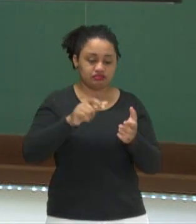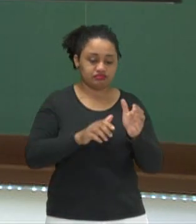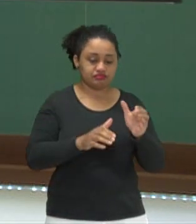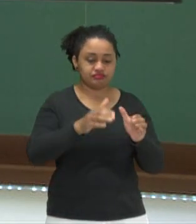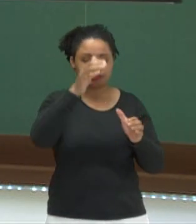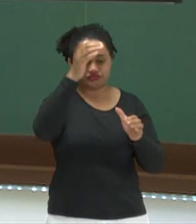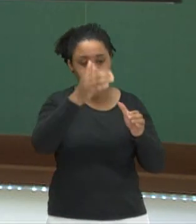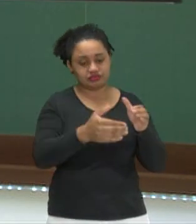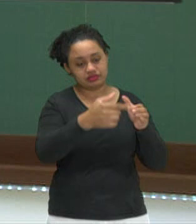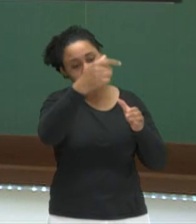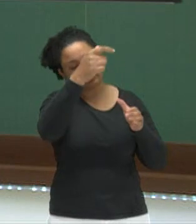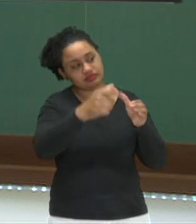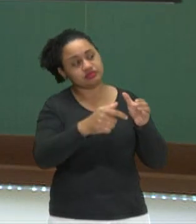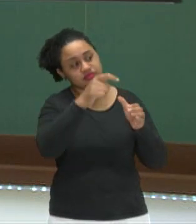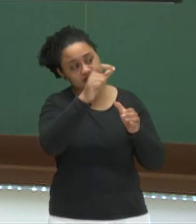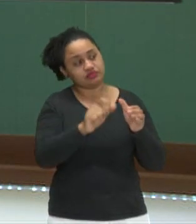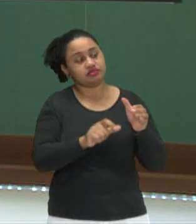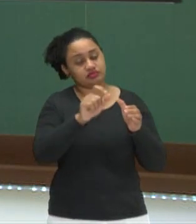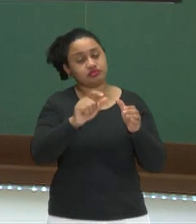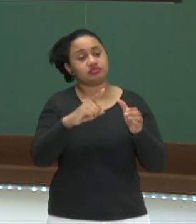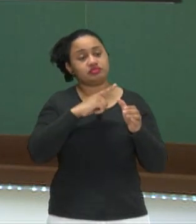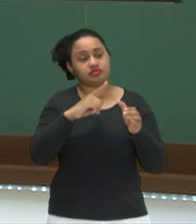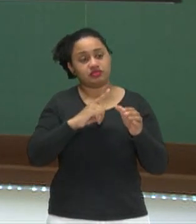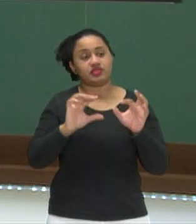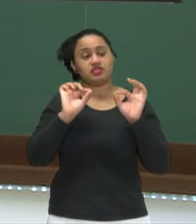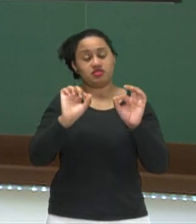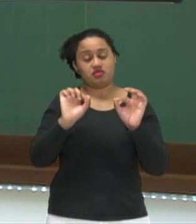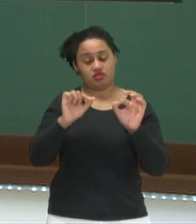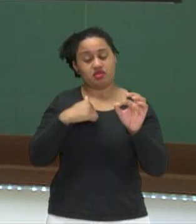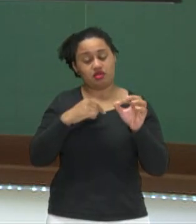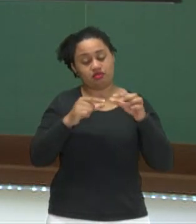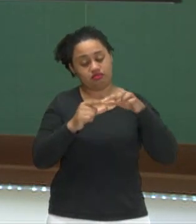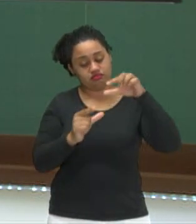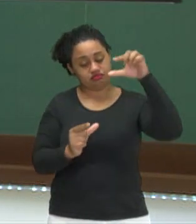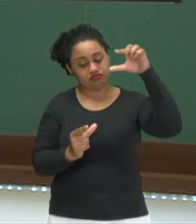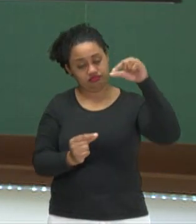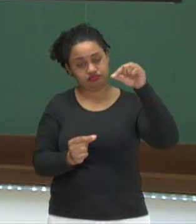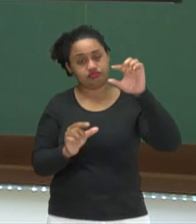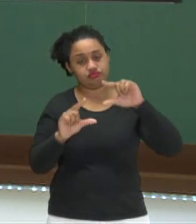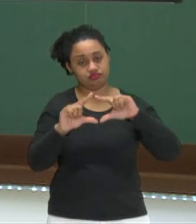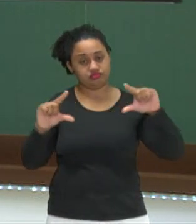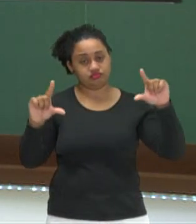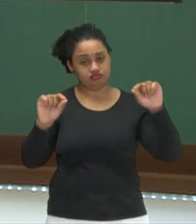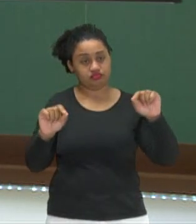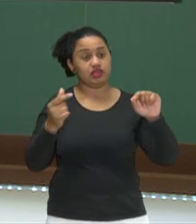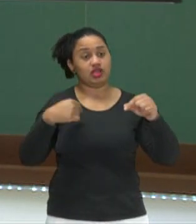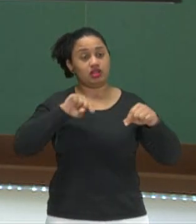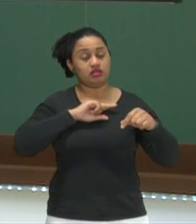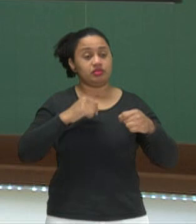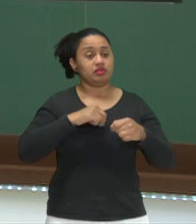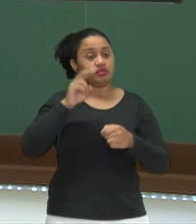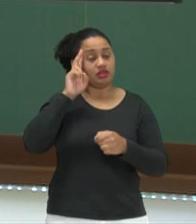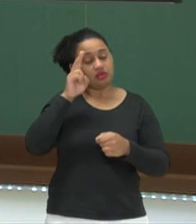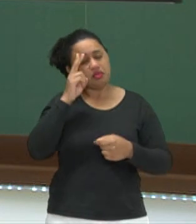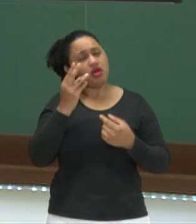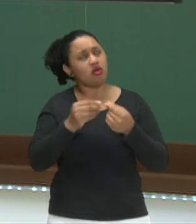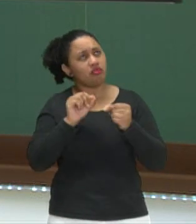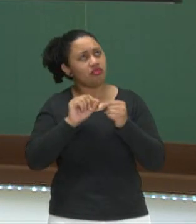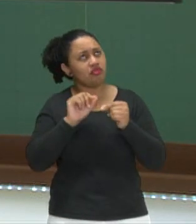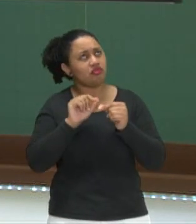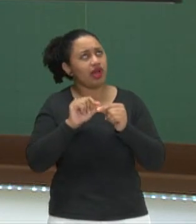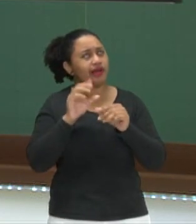laterais, que são formadas exatamente por paralelogramos, né? E daí a gente tem que lembrar a fórmula de calcular